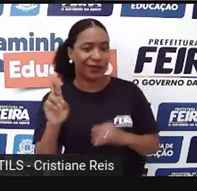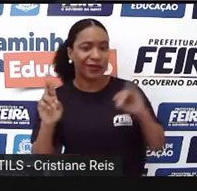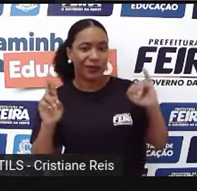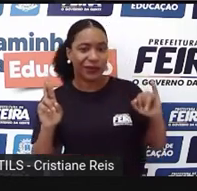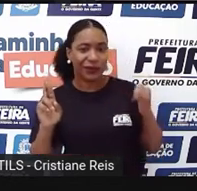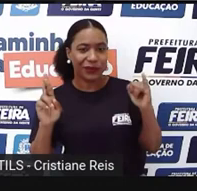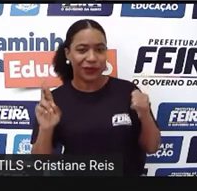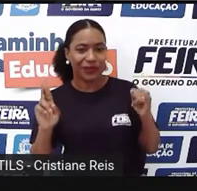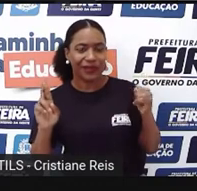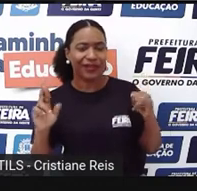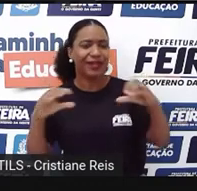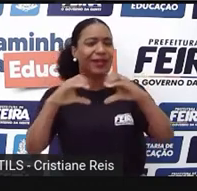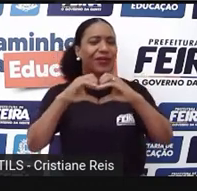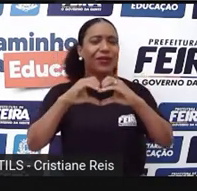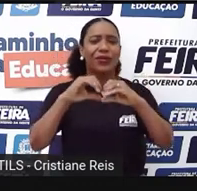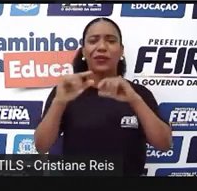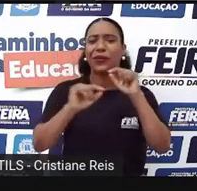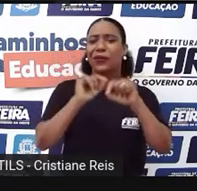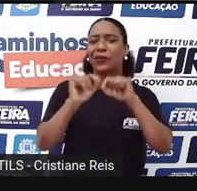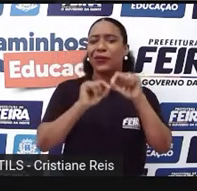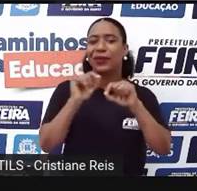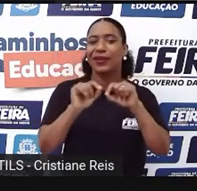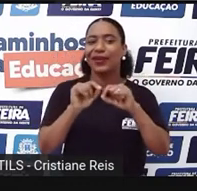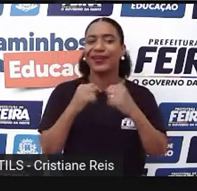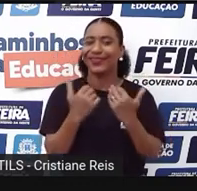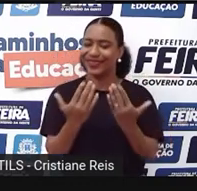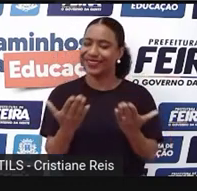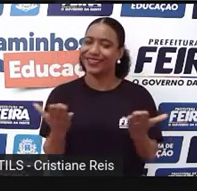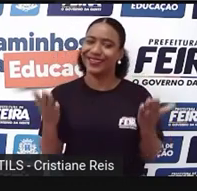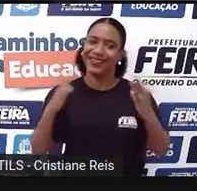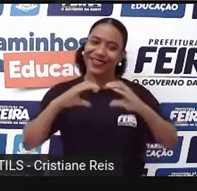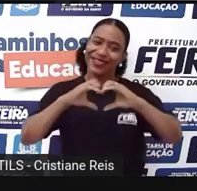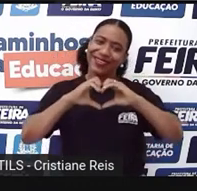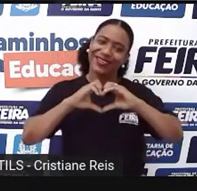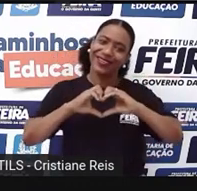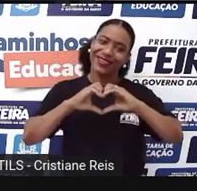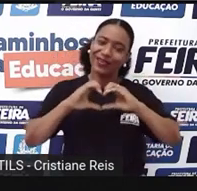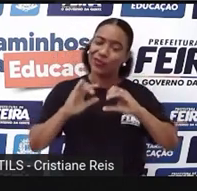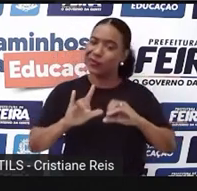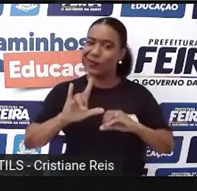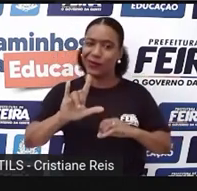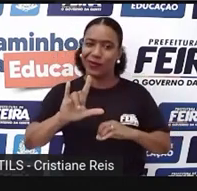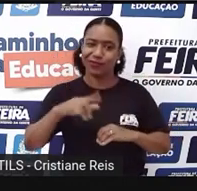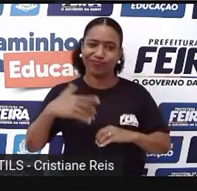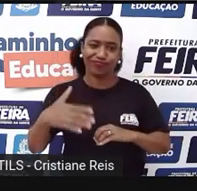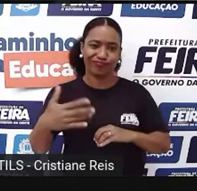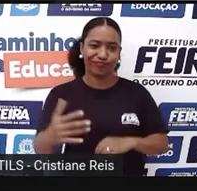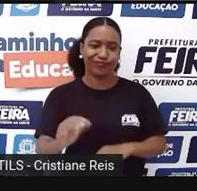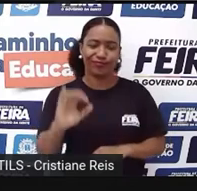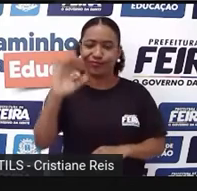It's about a tragic love. Então, é sobre um amor trágico.